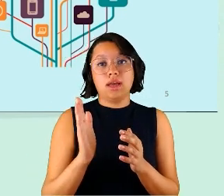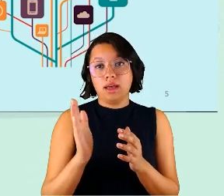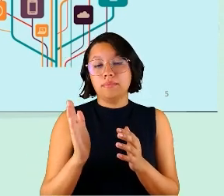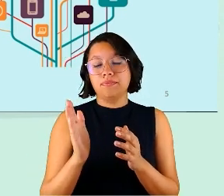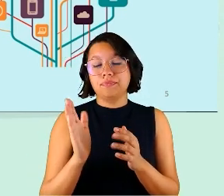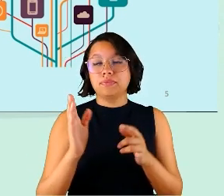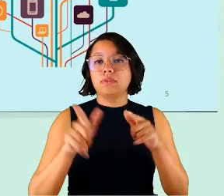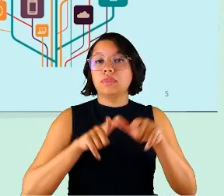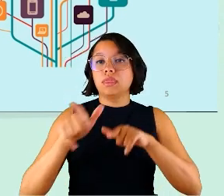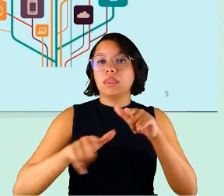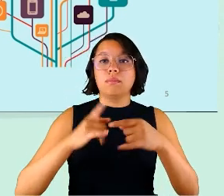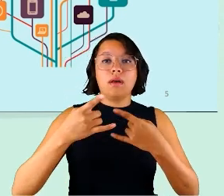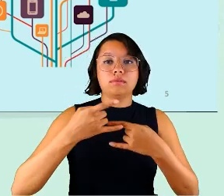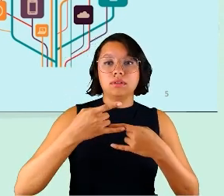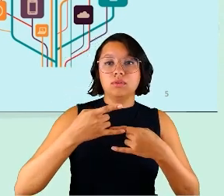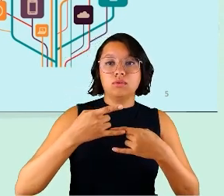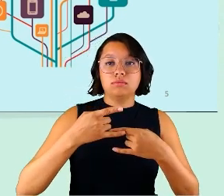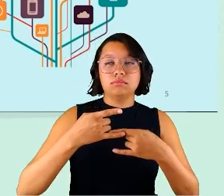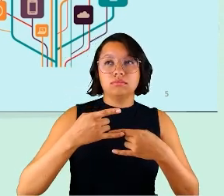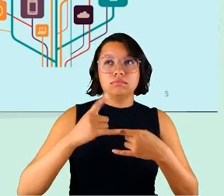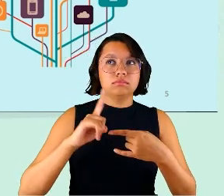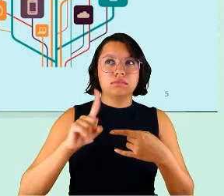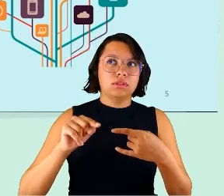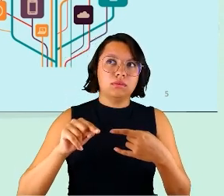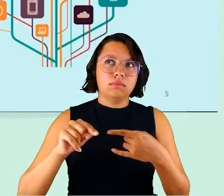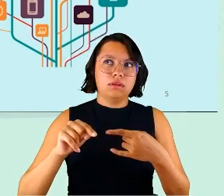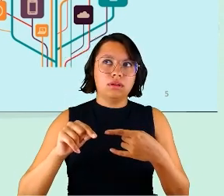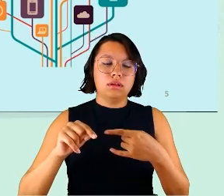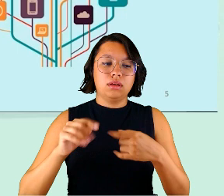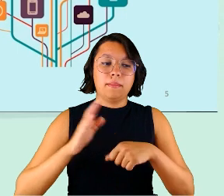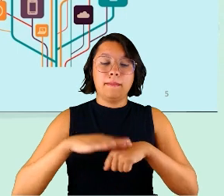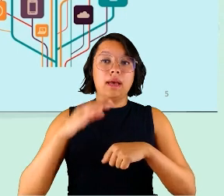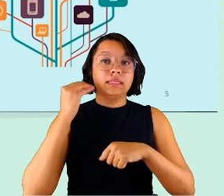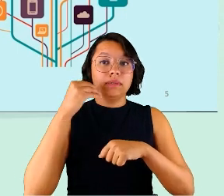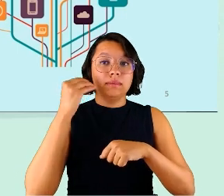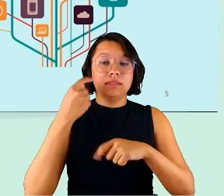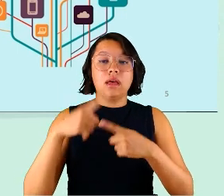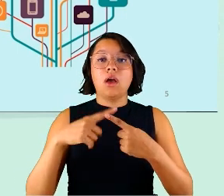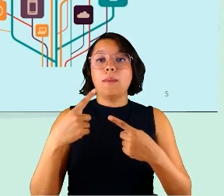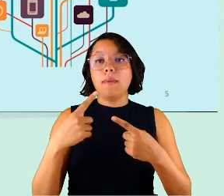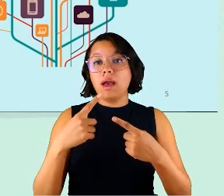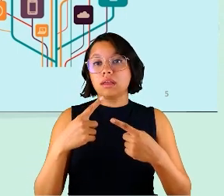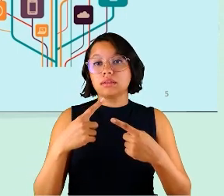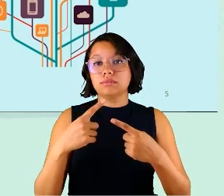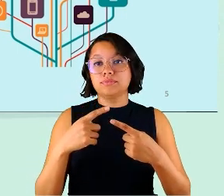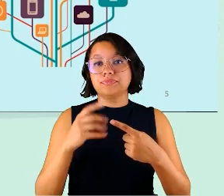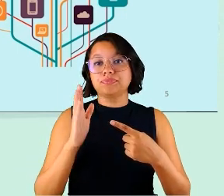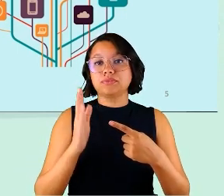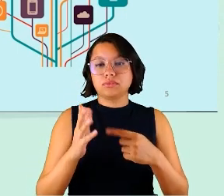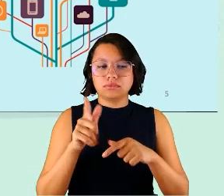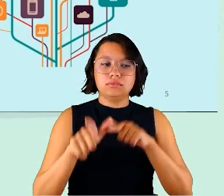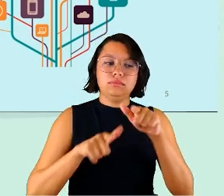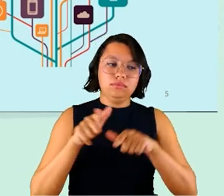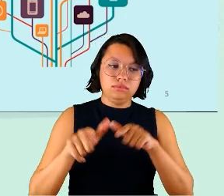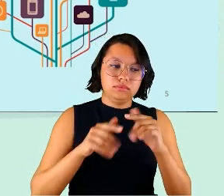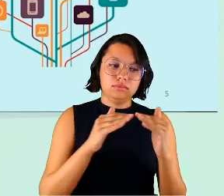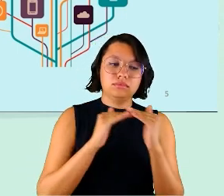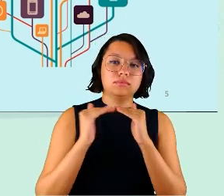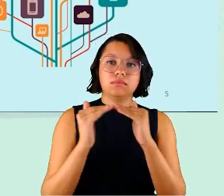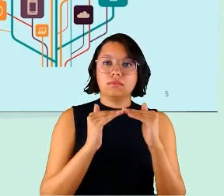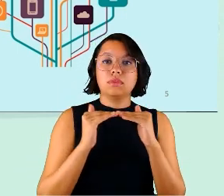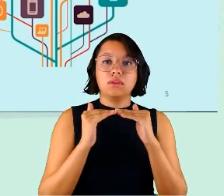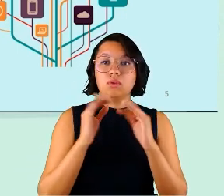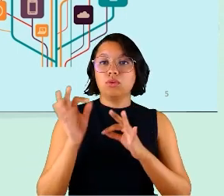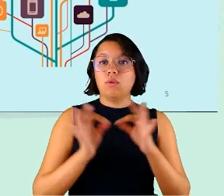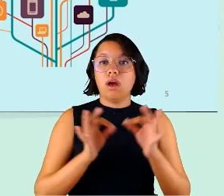estavam em teletrabalho, né, não mais como modelo experimental, mas que já estavam executando com o de